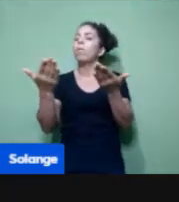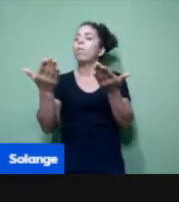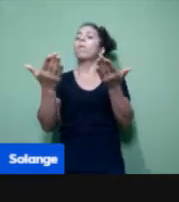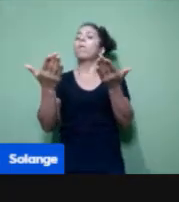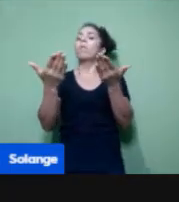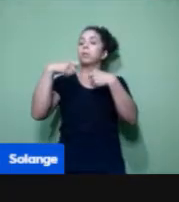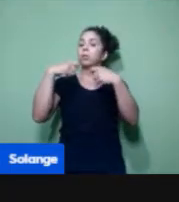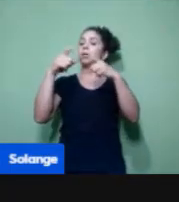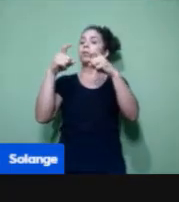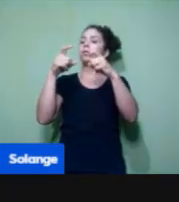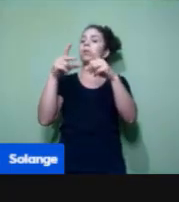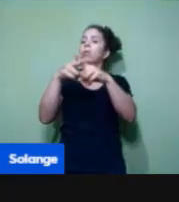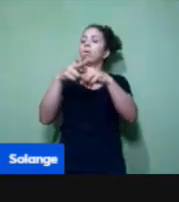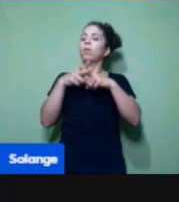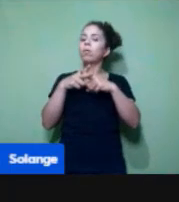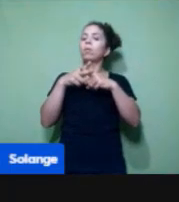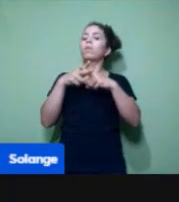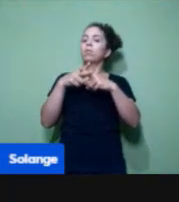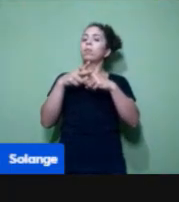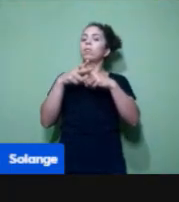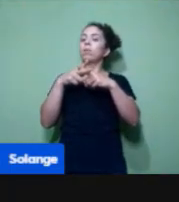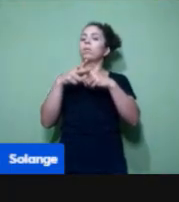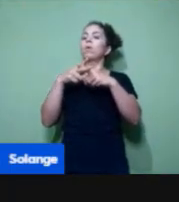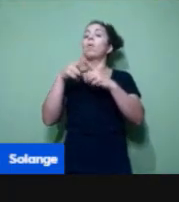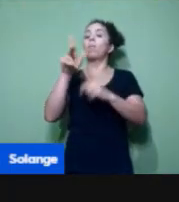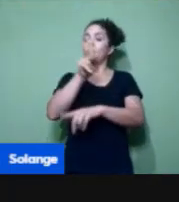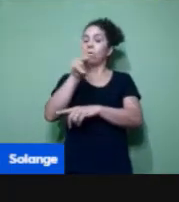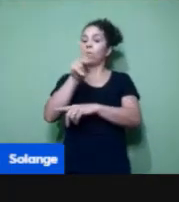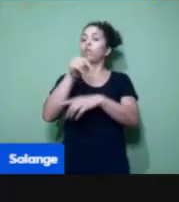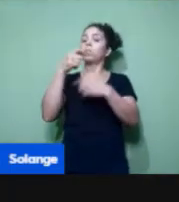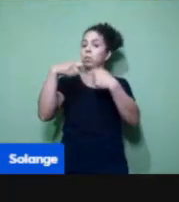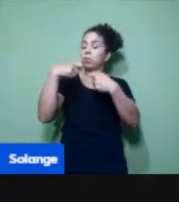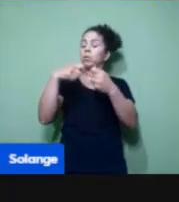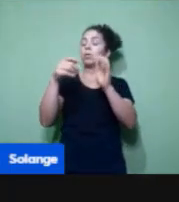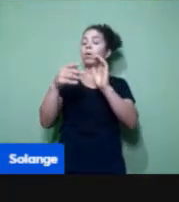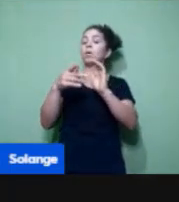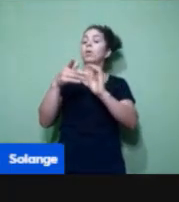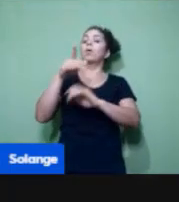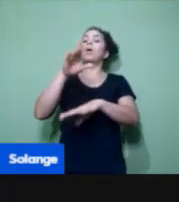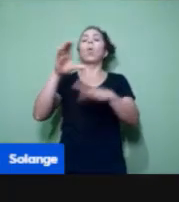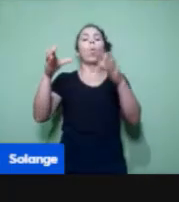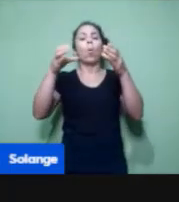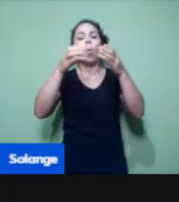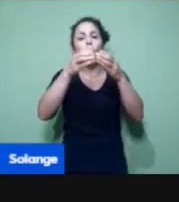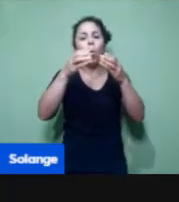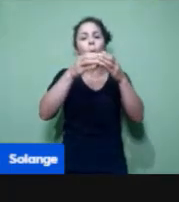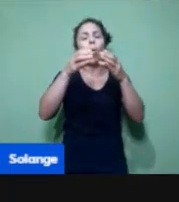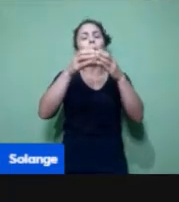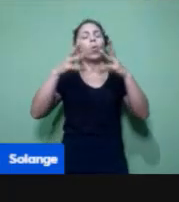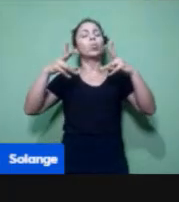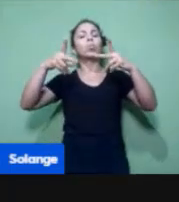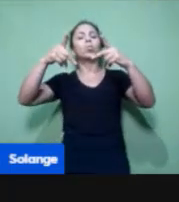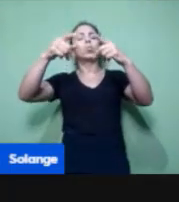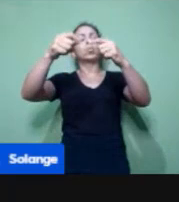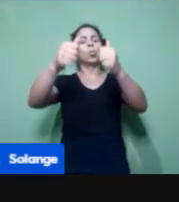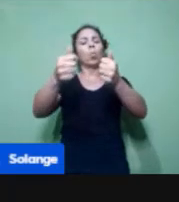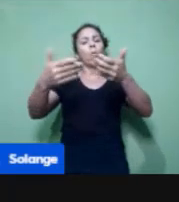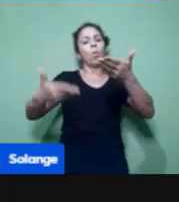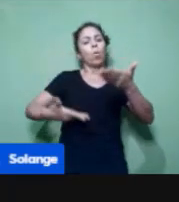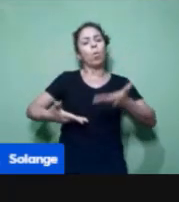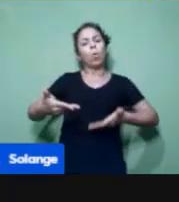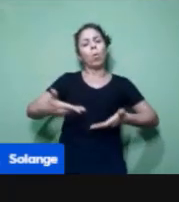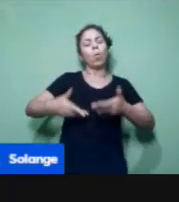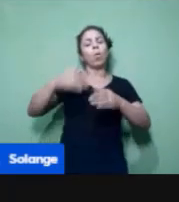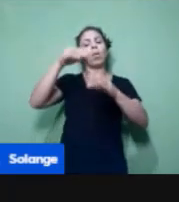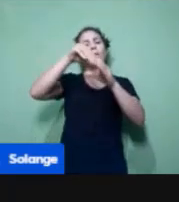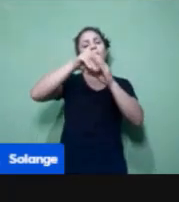na mão de toda a equipe técnica, de todos os professores para evitar qualquer problema futuro também.